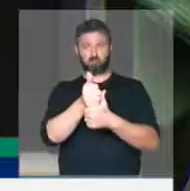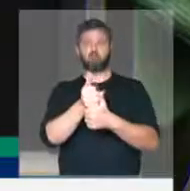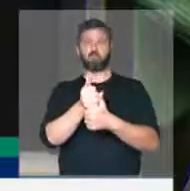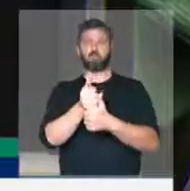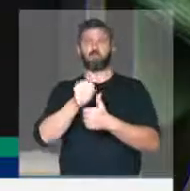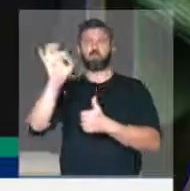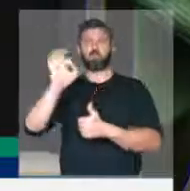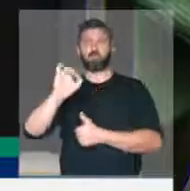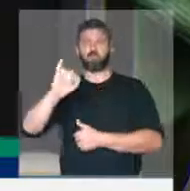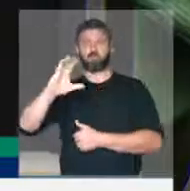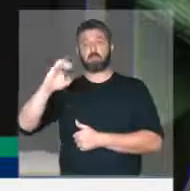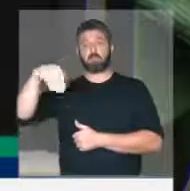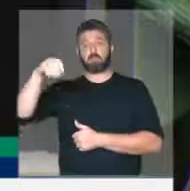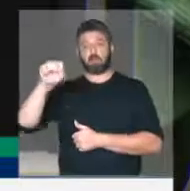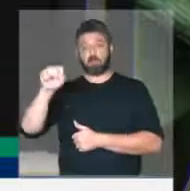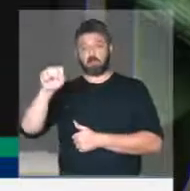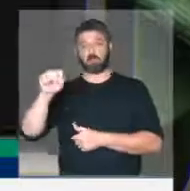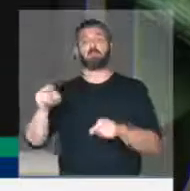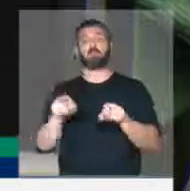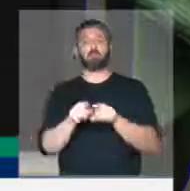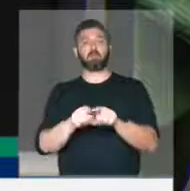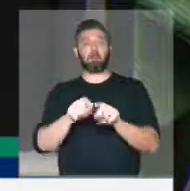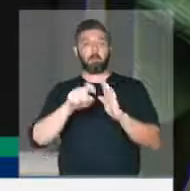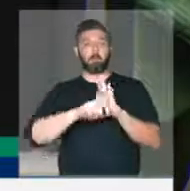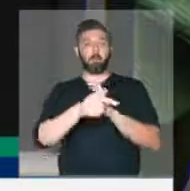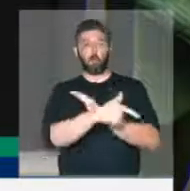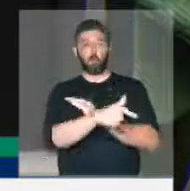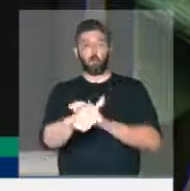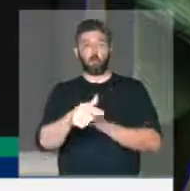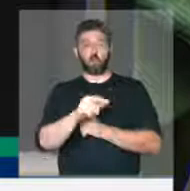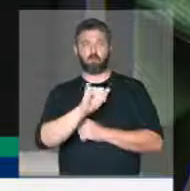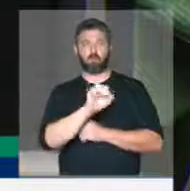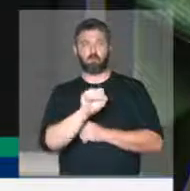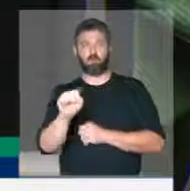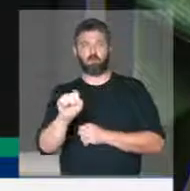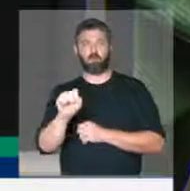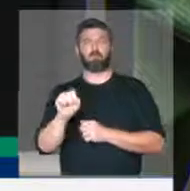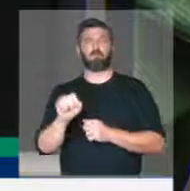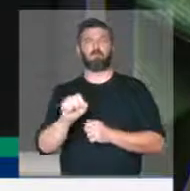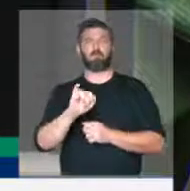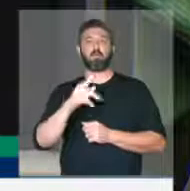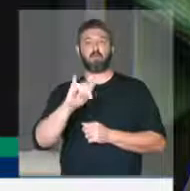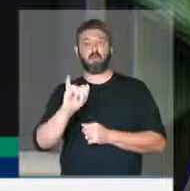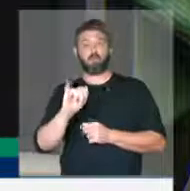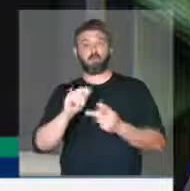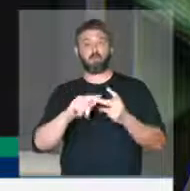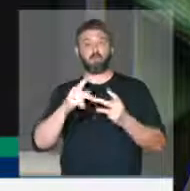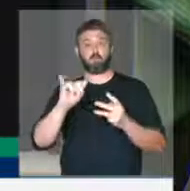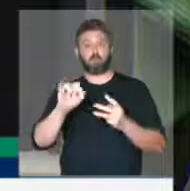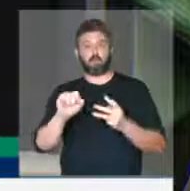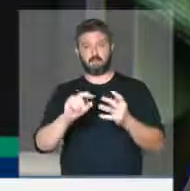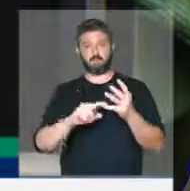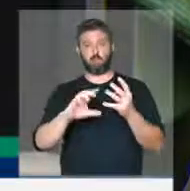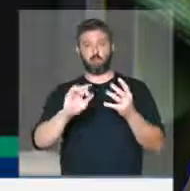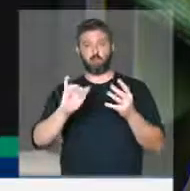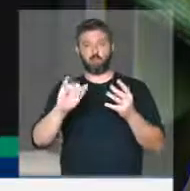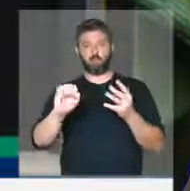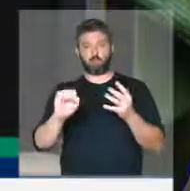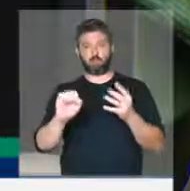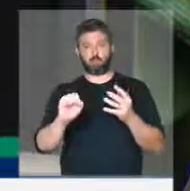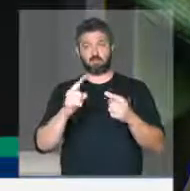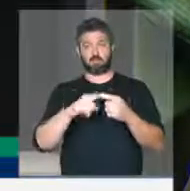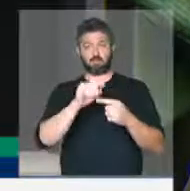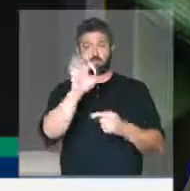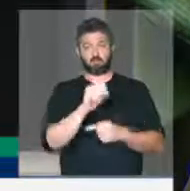a alíquota do ICMS e outros impostos, o ISS, o IPI, o PIS e o COFINS, porque